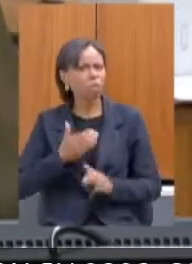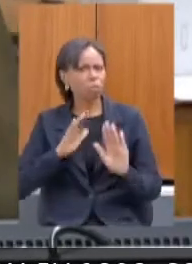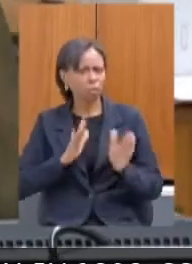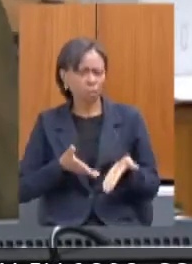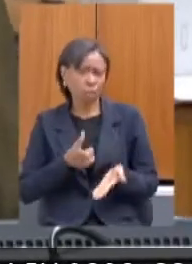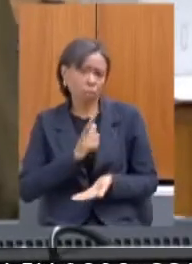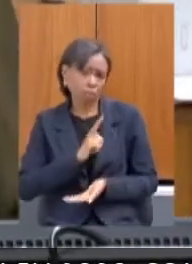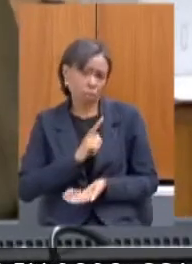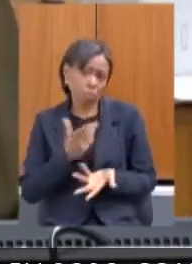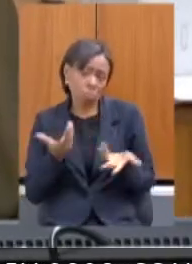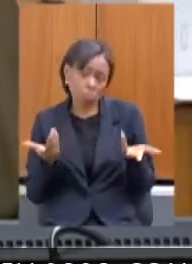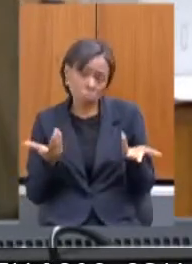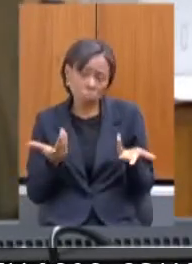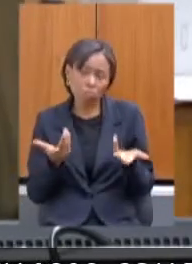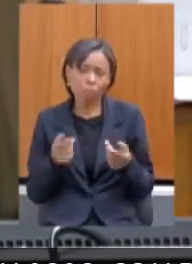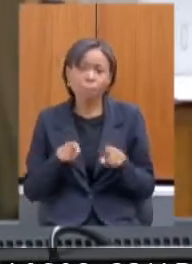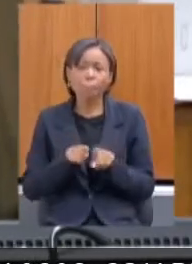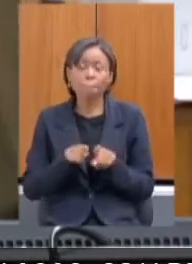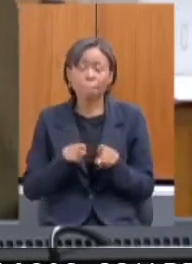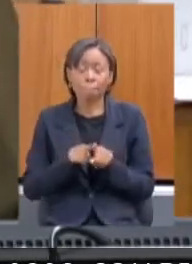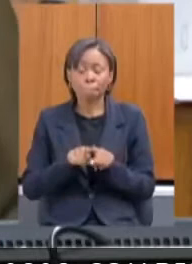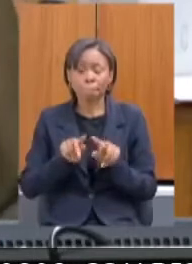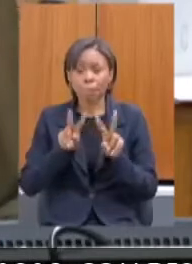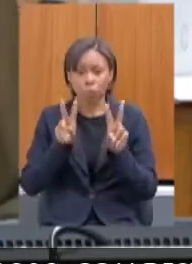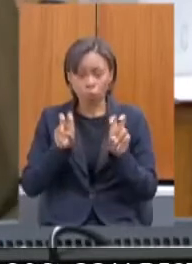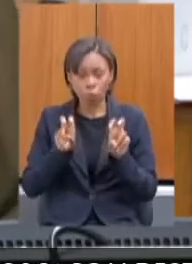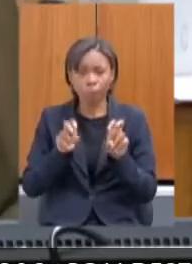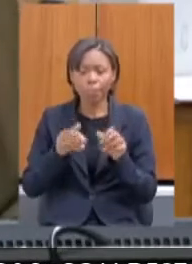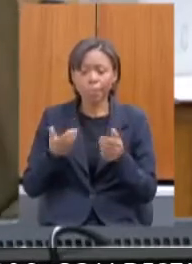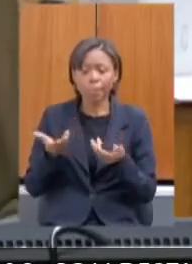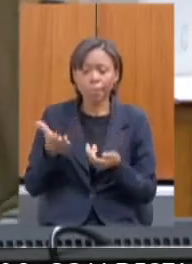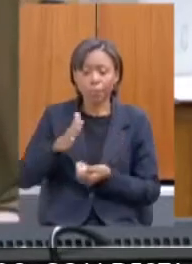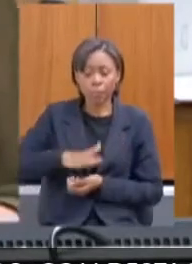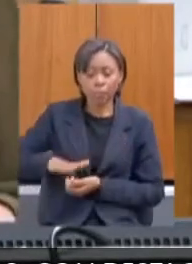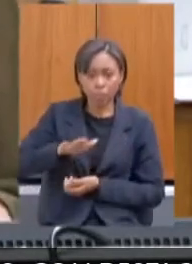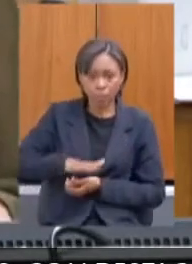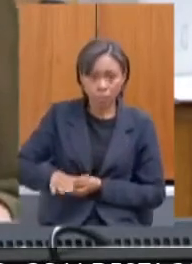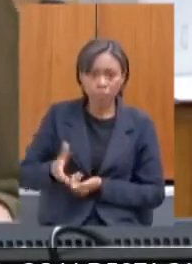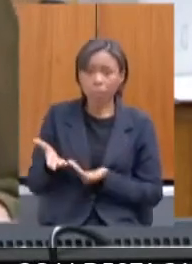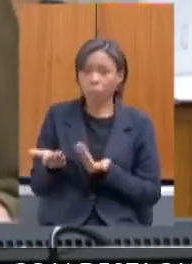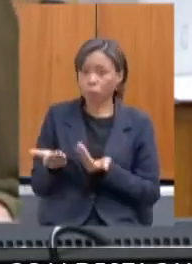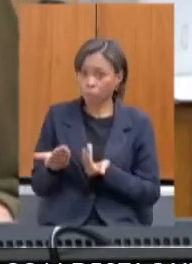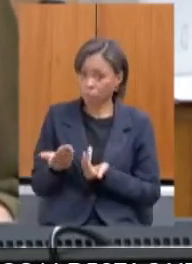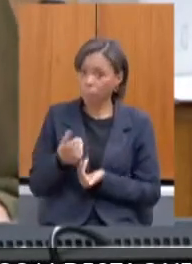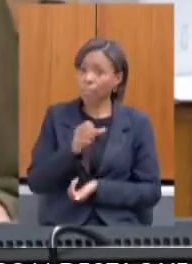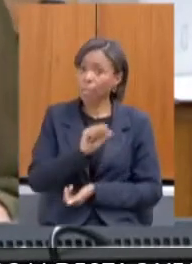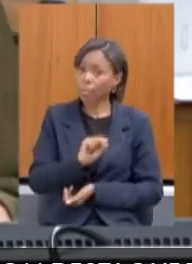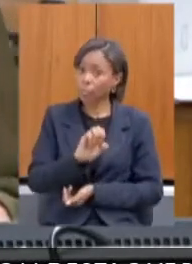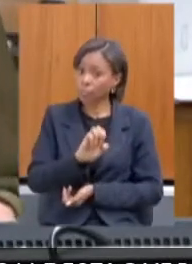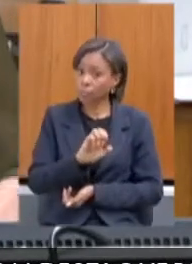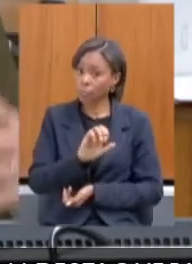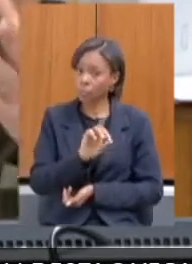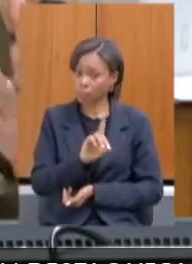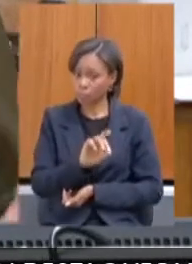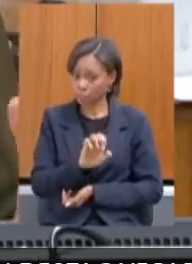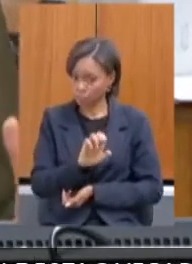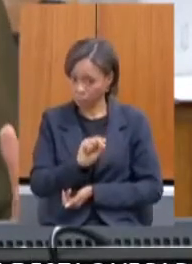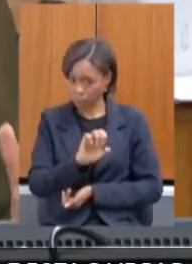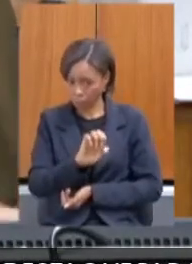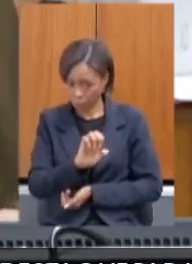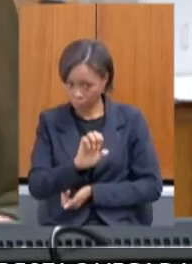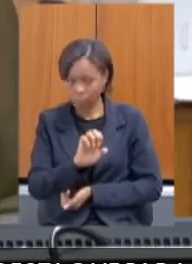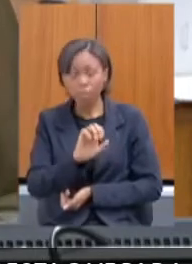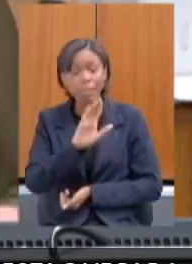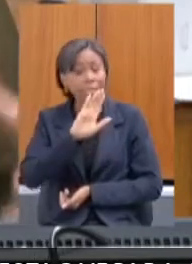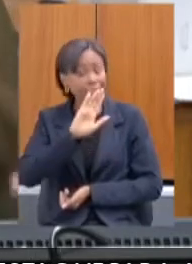Quanto à questão de todo esse movimento de criança e adolescente, eu acho que a CEDESI tem que participar e ela tem, além de apoiar,